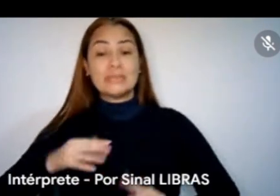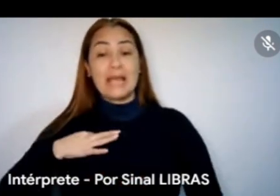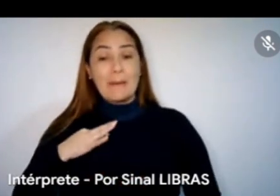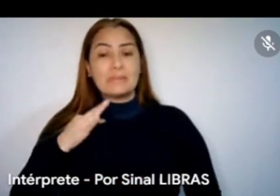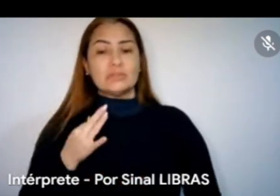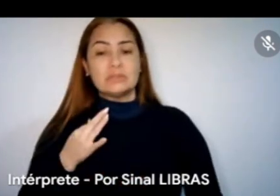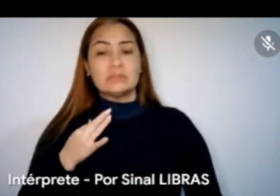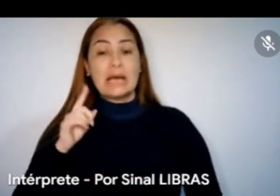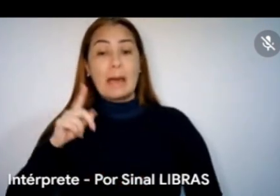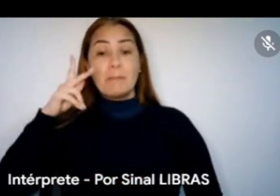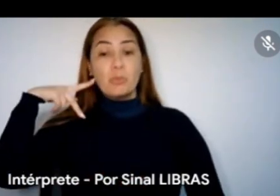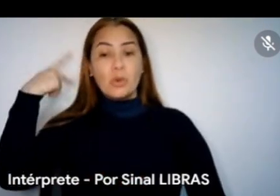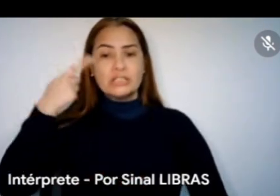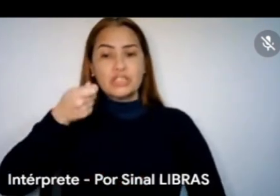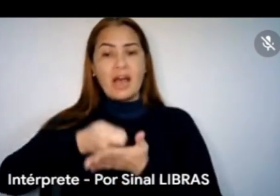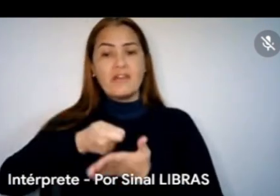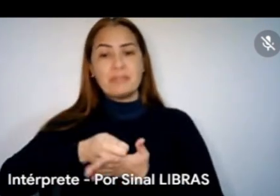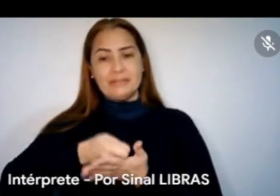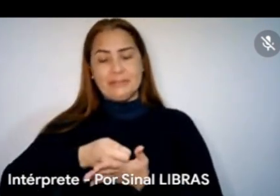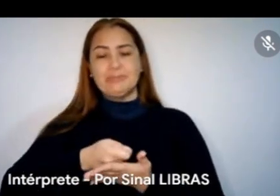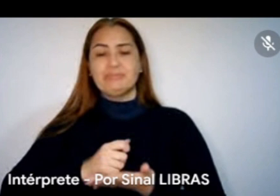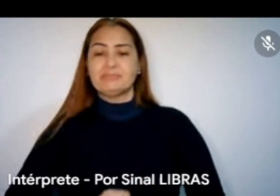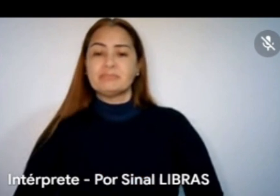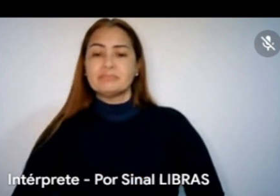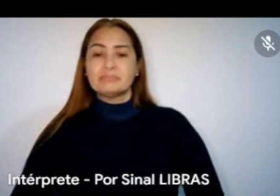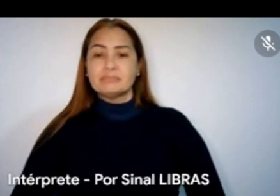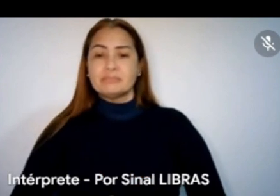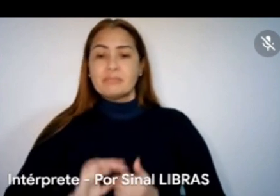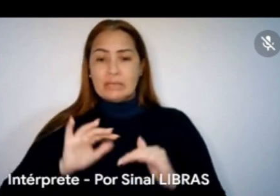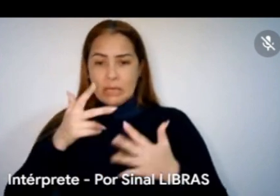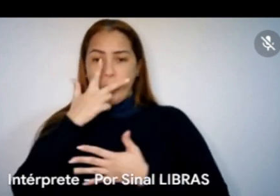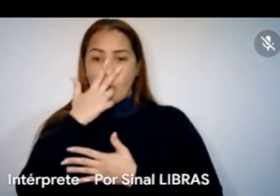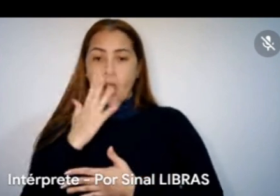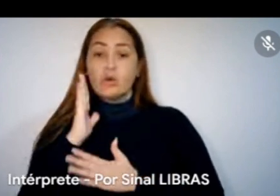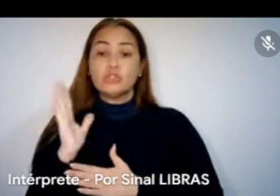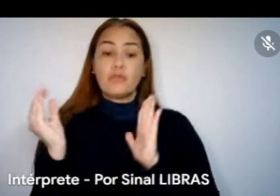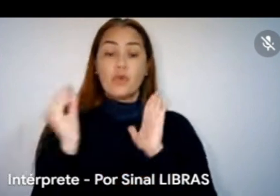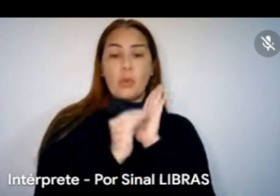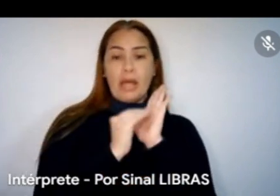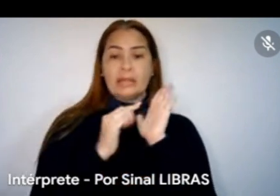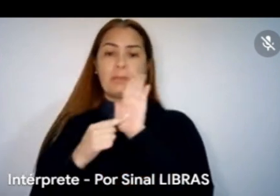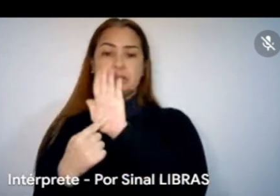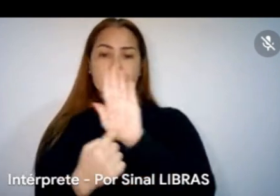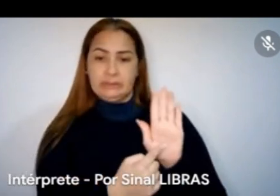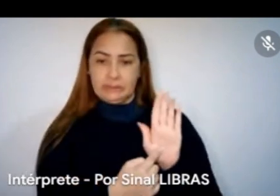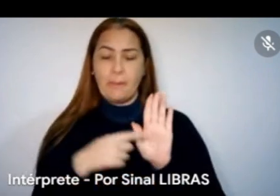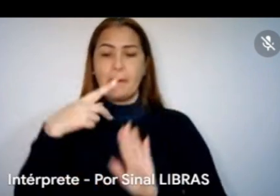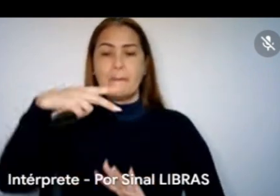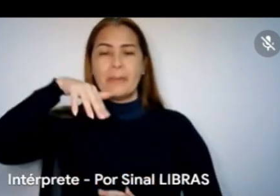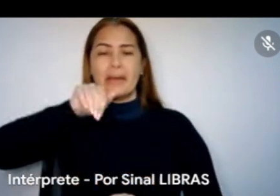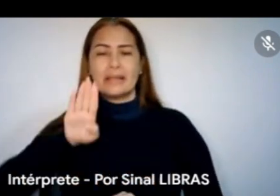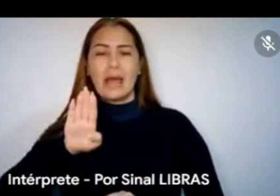as políticas afirmativas, né? Como ela colocou lá na apresentação, a PNAB tem como ponto, assim,